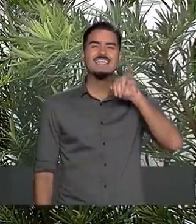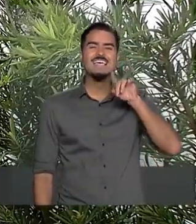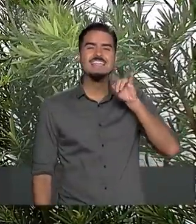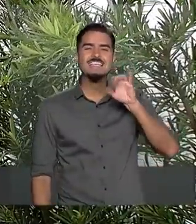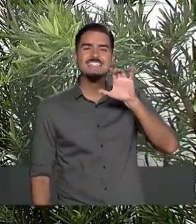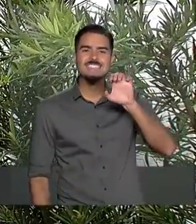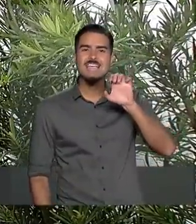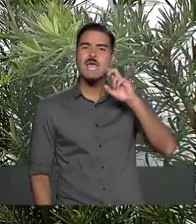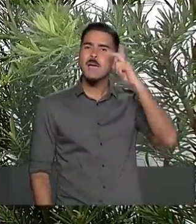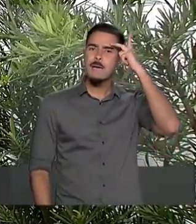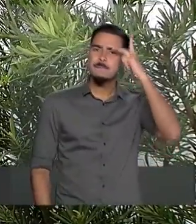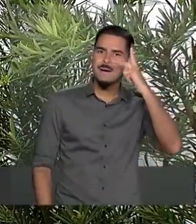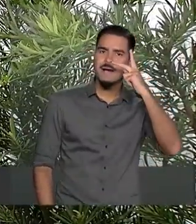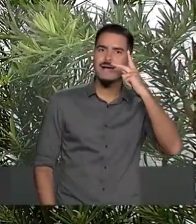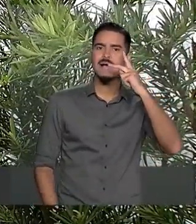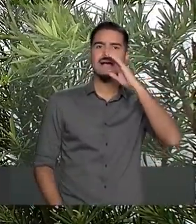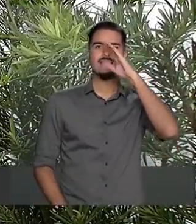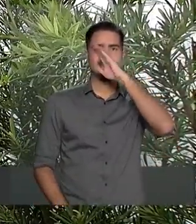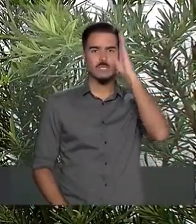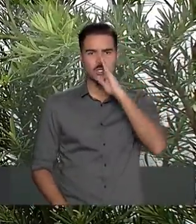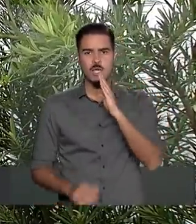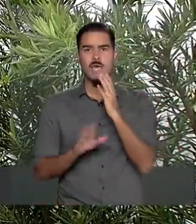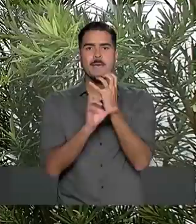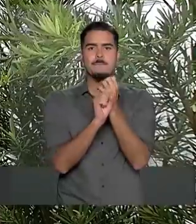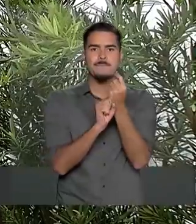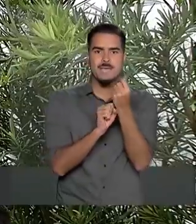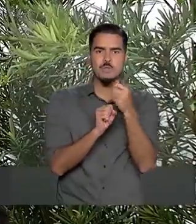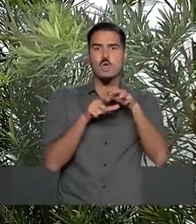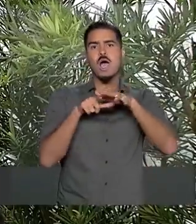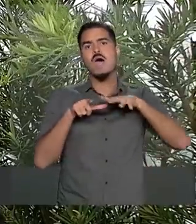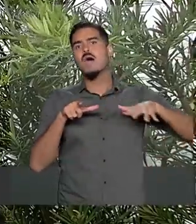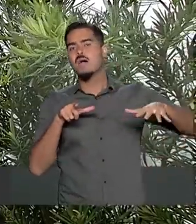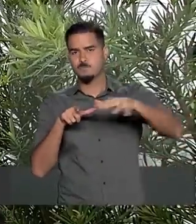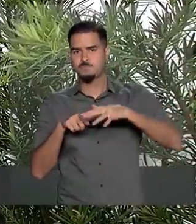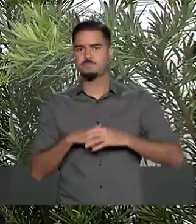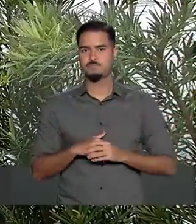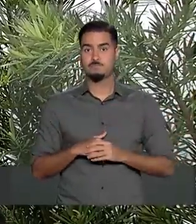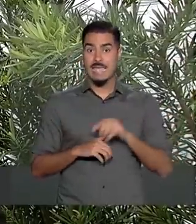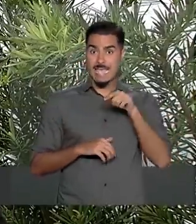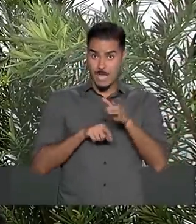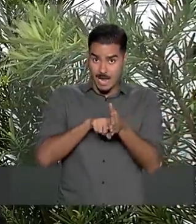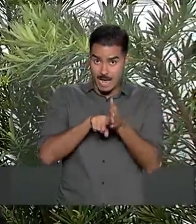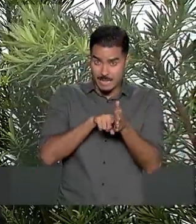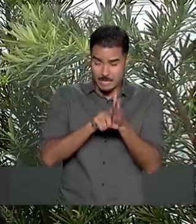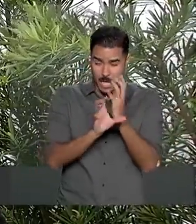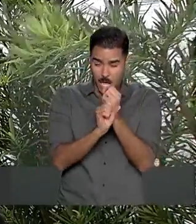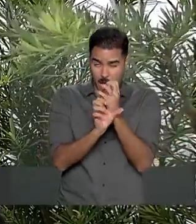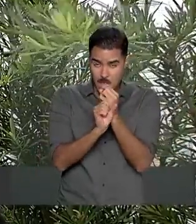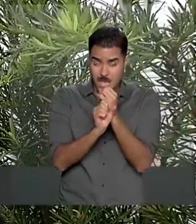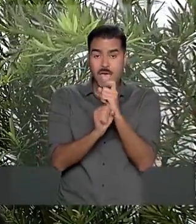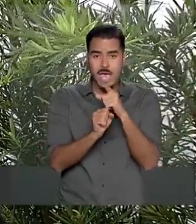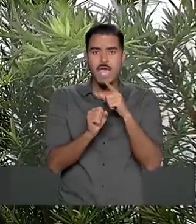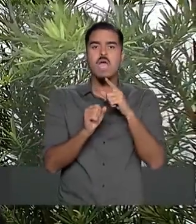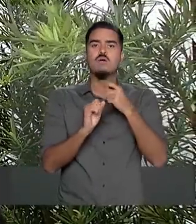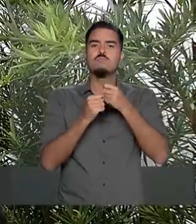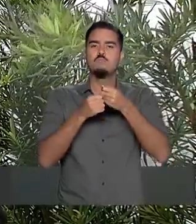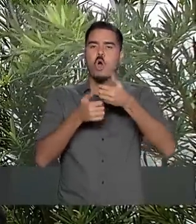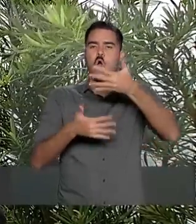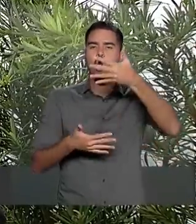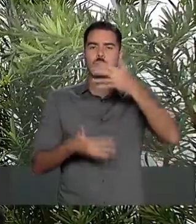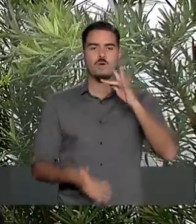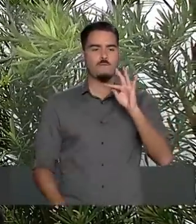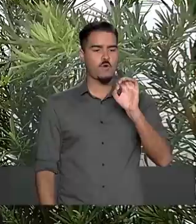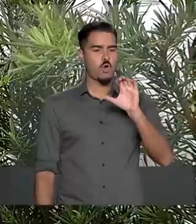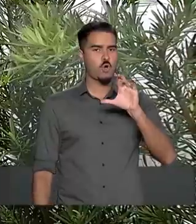de preços ao consumidor amplo. A análise faz parte do boletim Focus, que ouviu